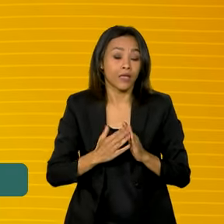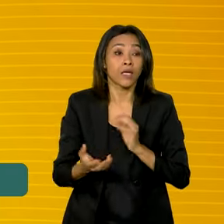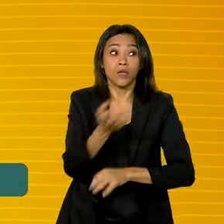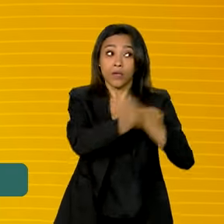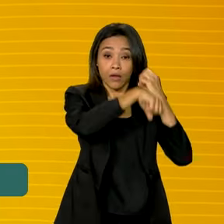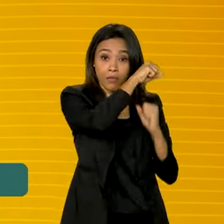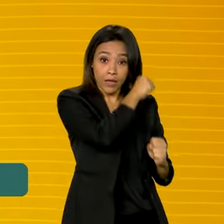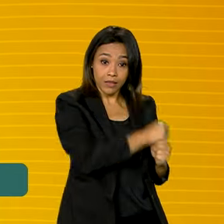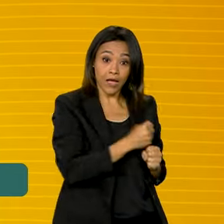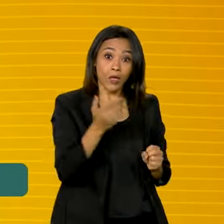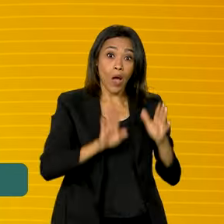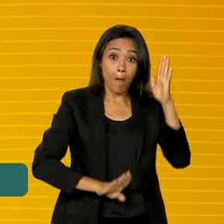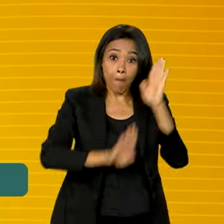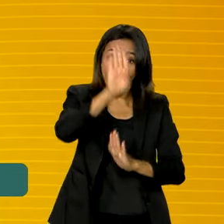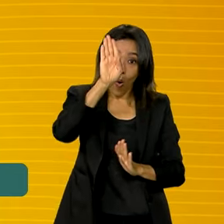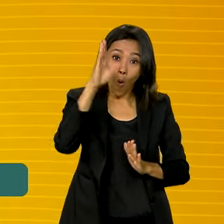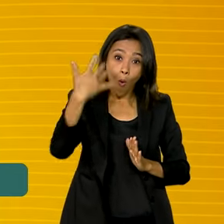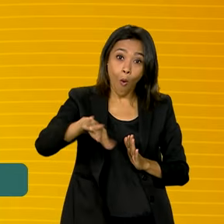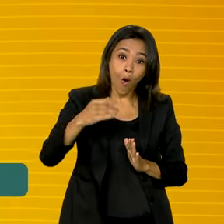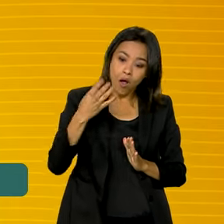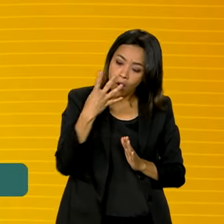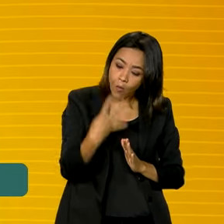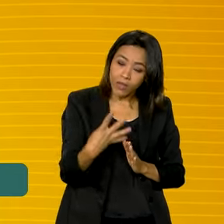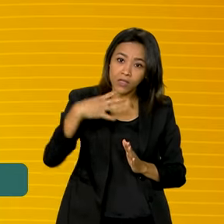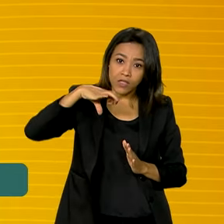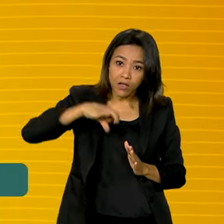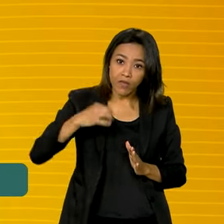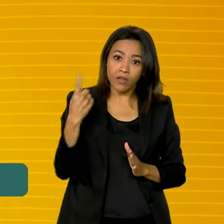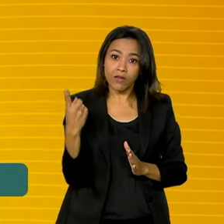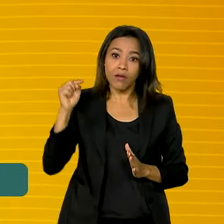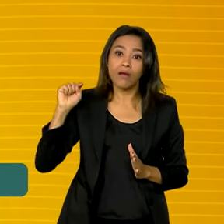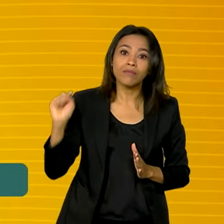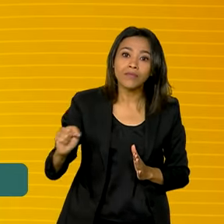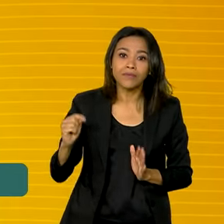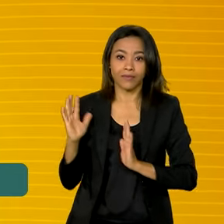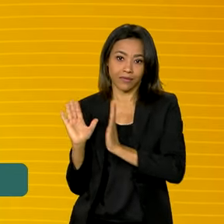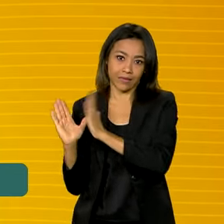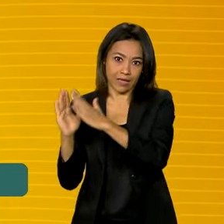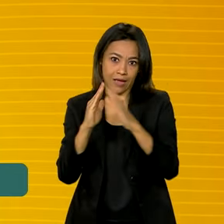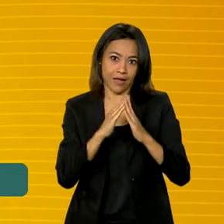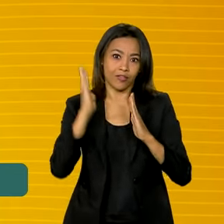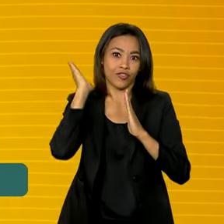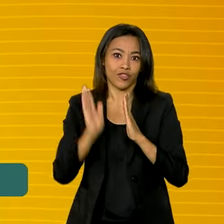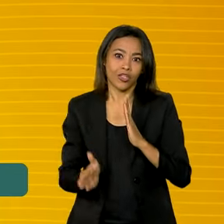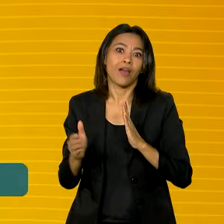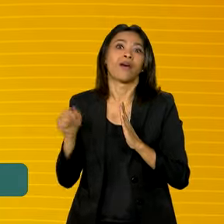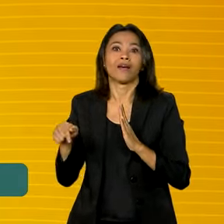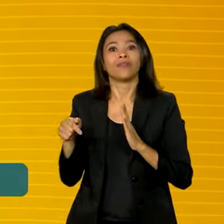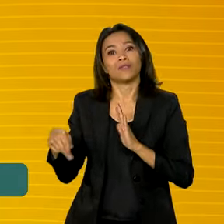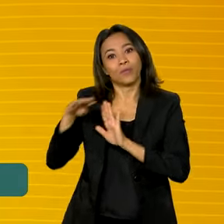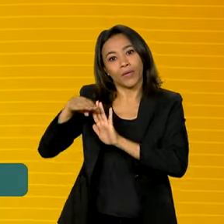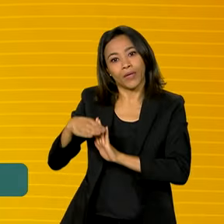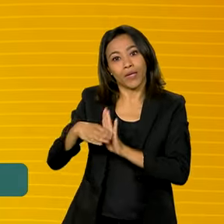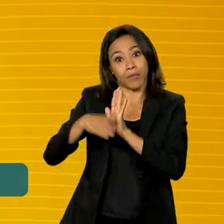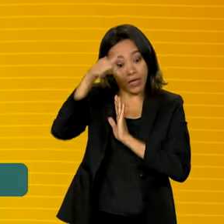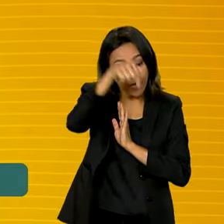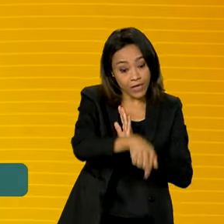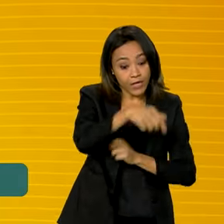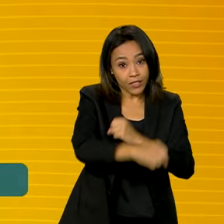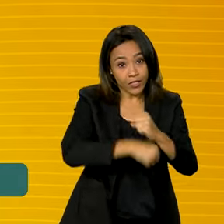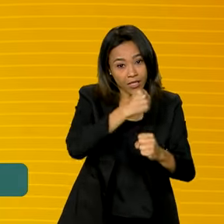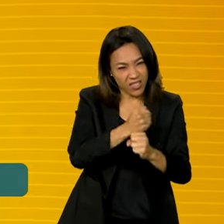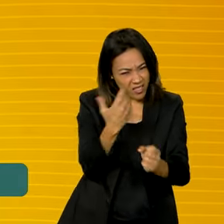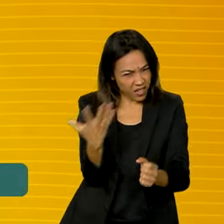ano passado, nós batemos o recorde por 491 mil unidades habitacionais financiadas do Minha Casa Minha Vida e esse ano a gente quer